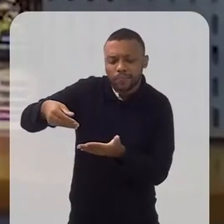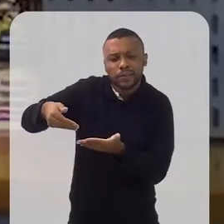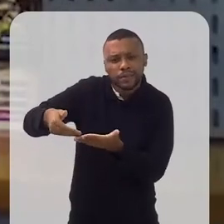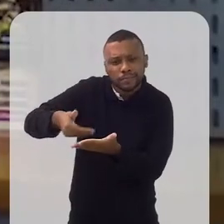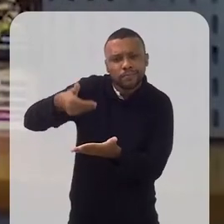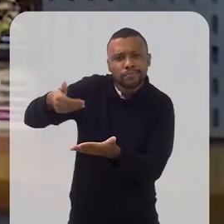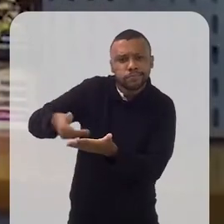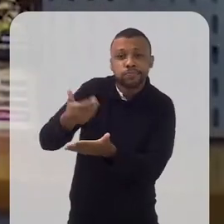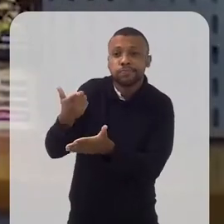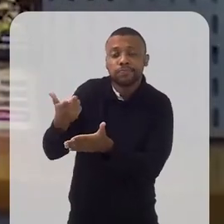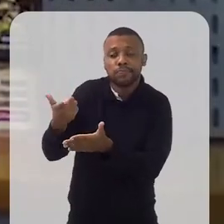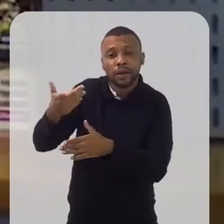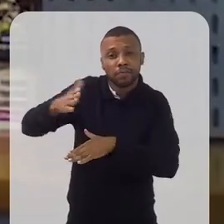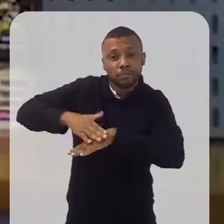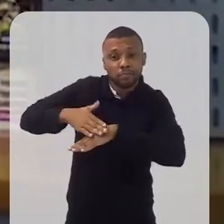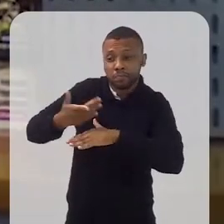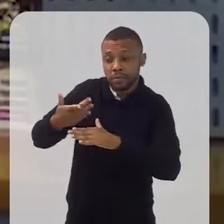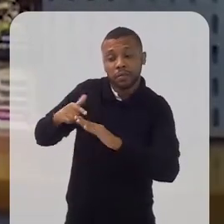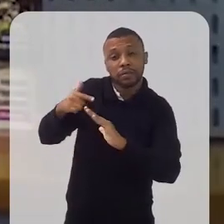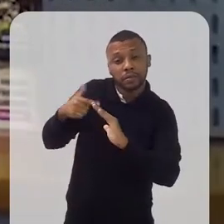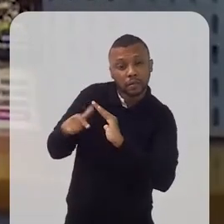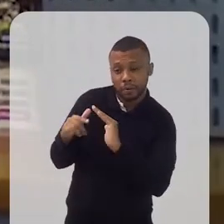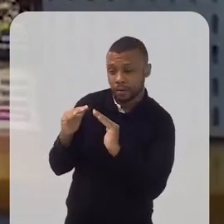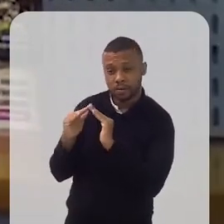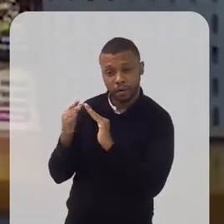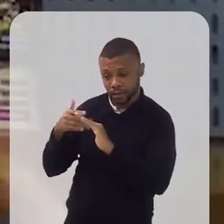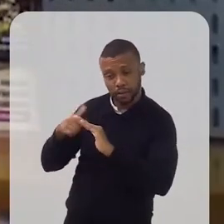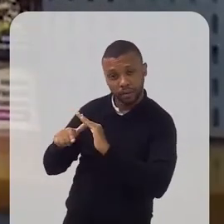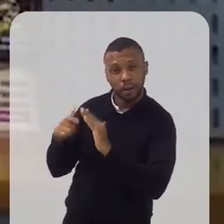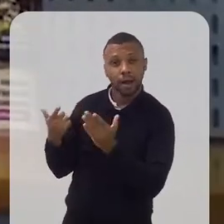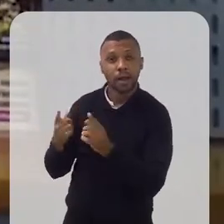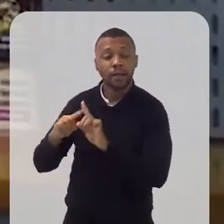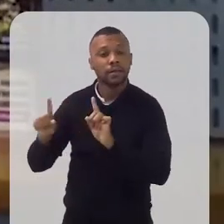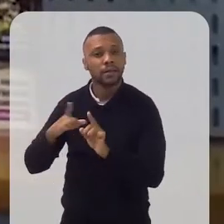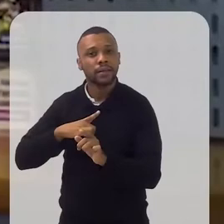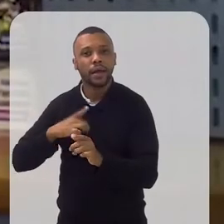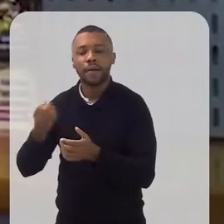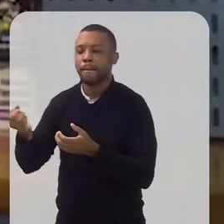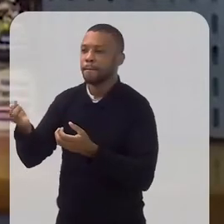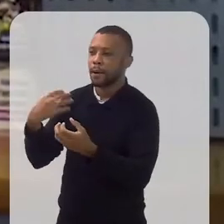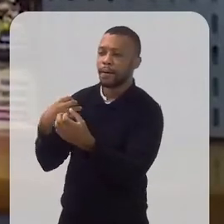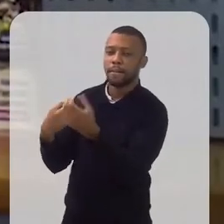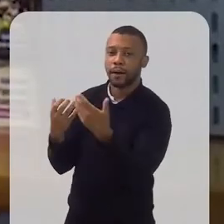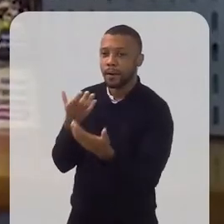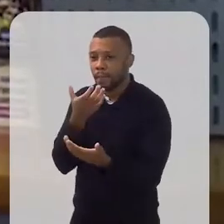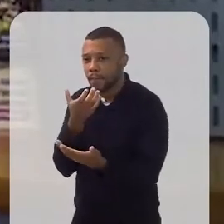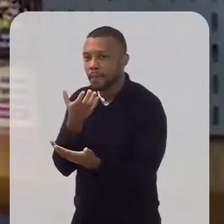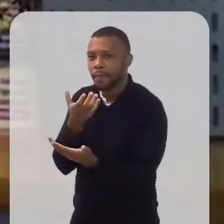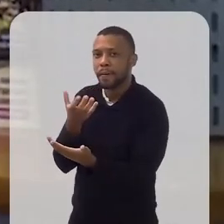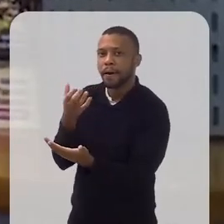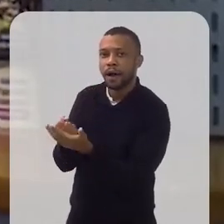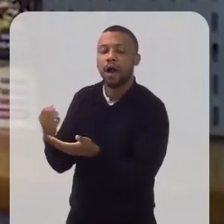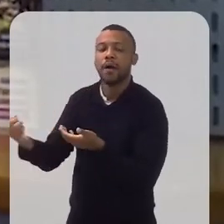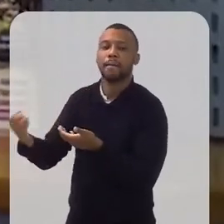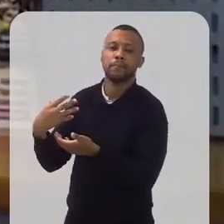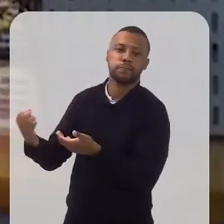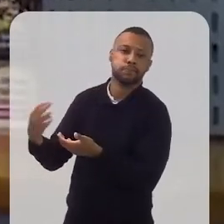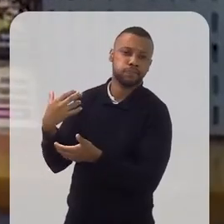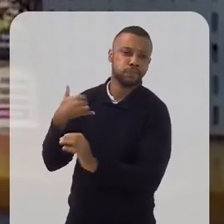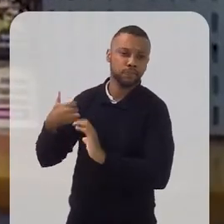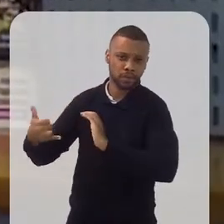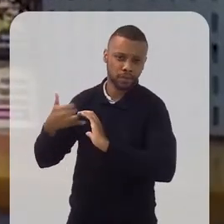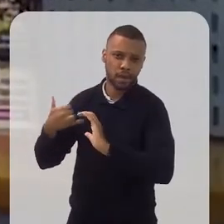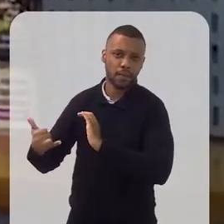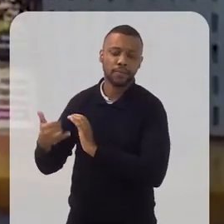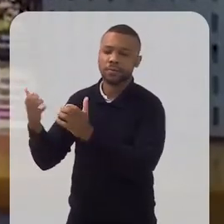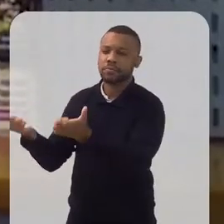uma geleia de tradições, mas com muita dificuldade. E aí a gente tem recebido áudios, agora, no final do projeto, de pessoas